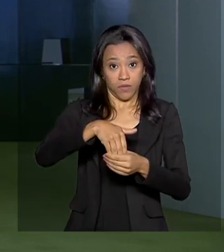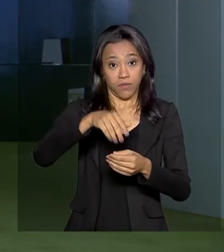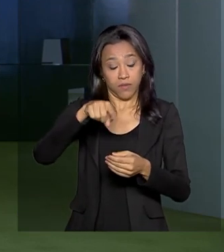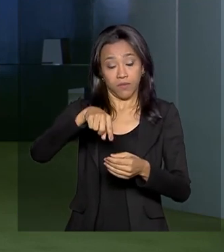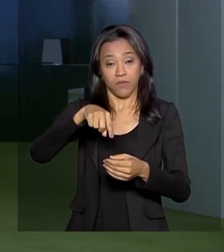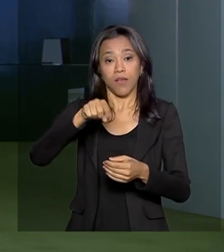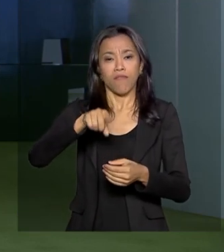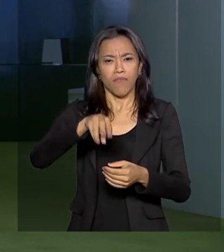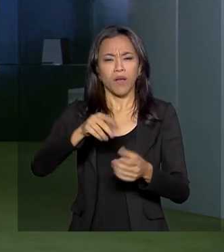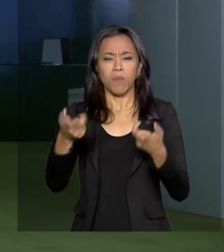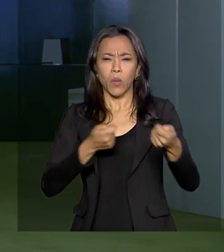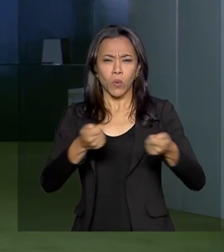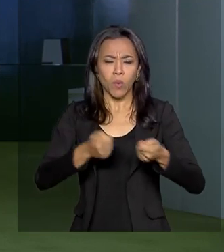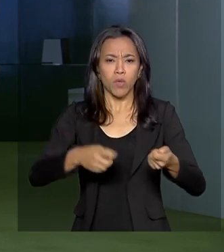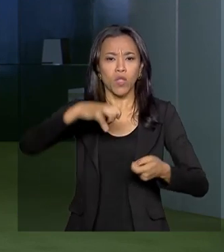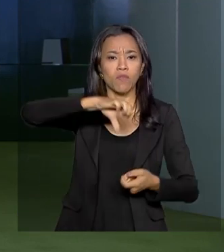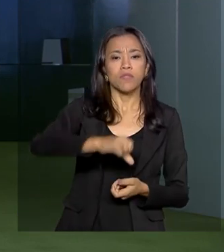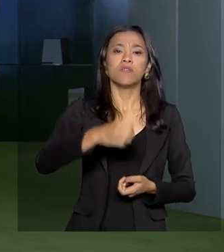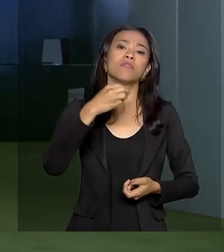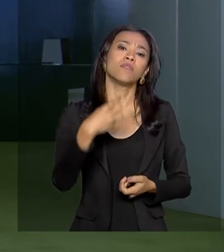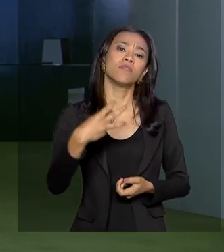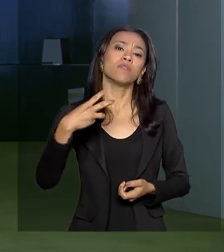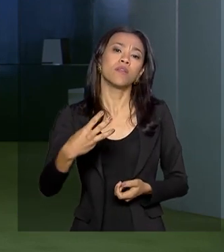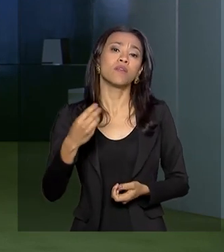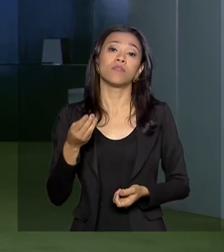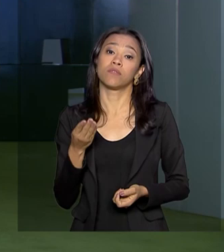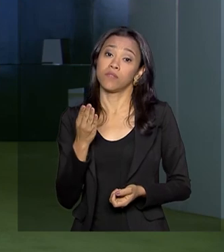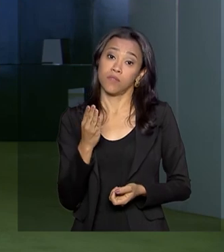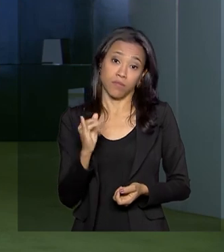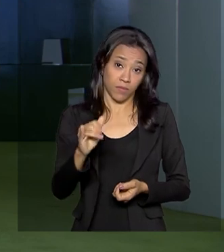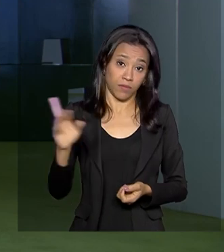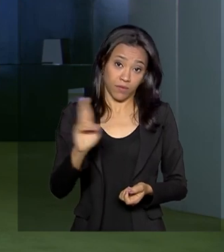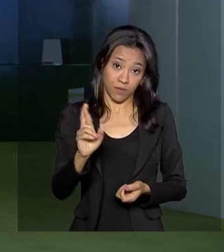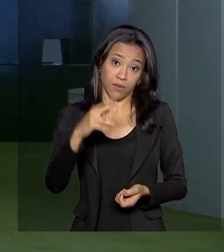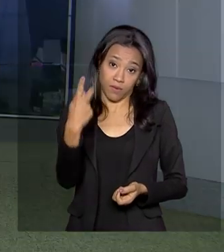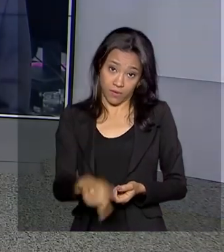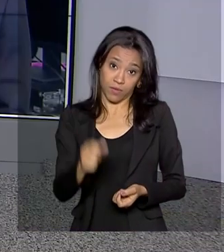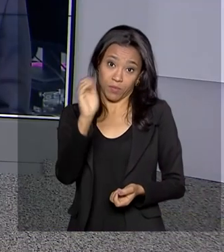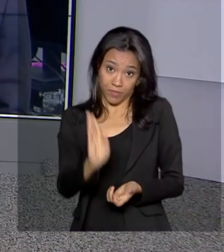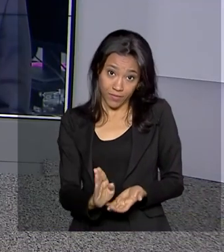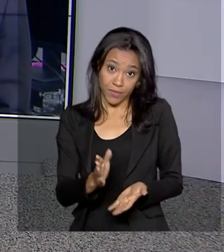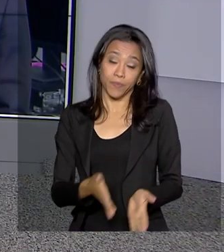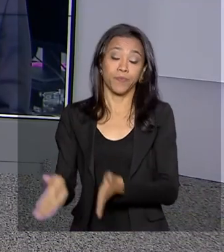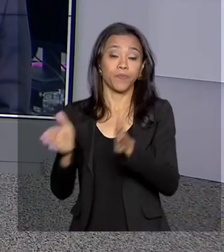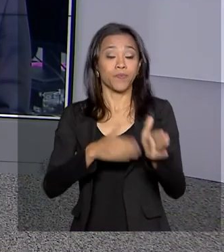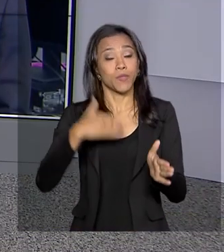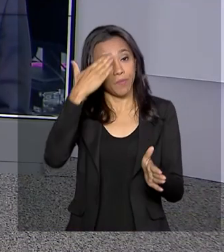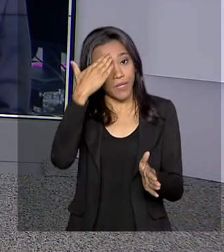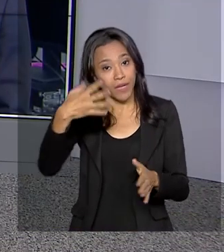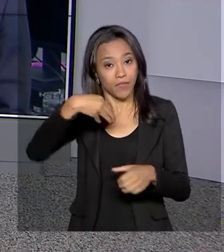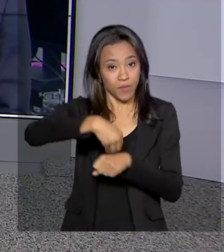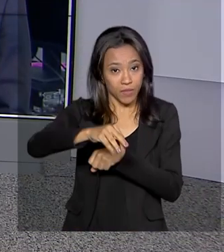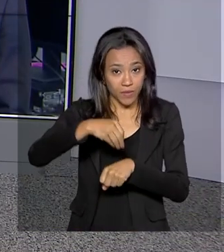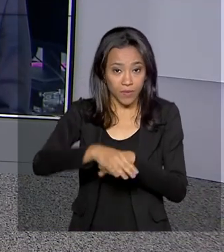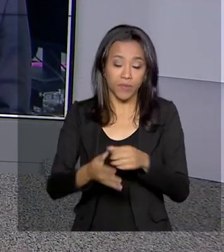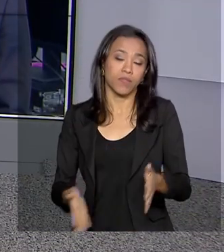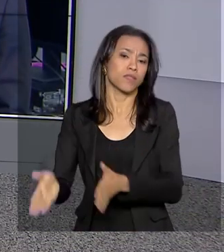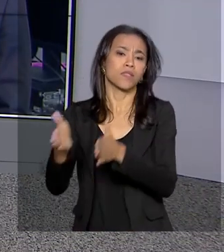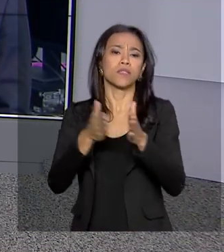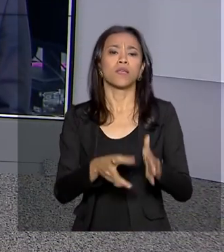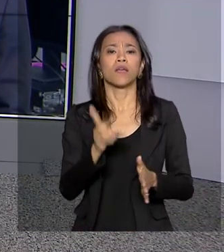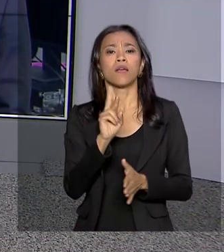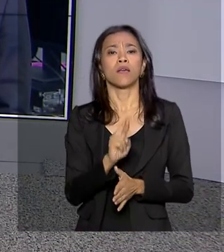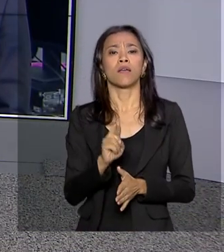933 bilhões de reais para o país. isso, Renata. Obrigada, Glauco, pelas suas informações. E olha, a Receita